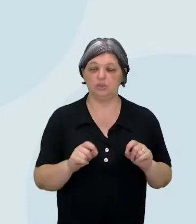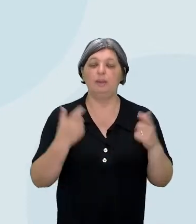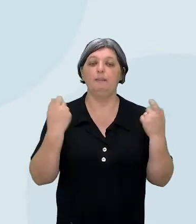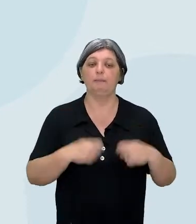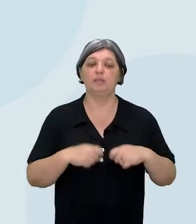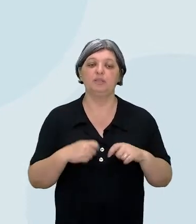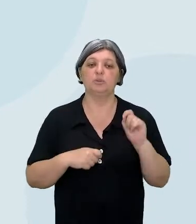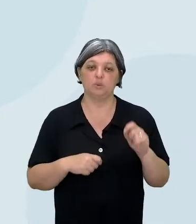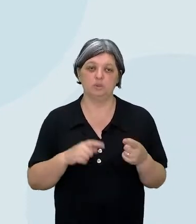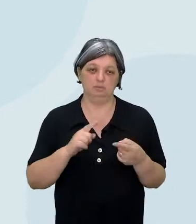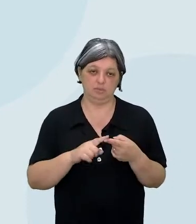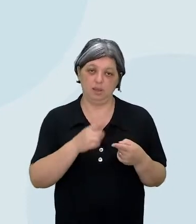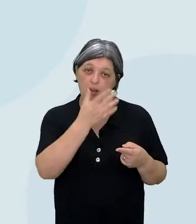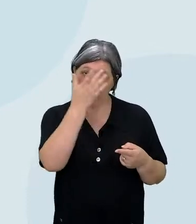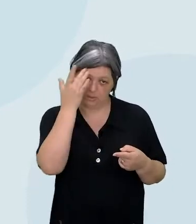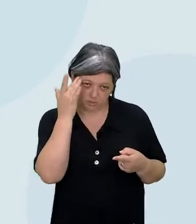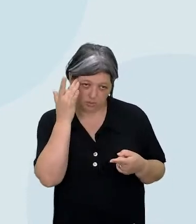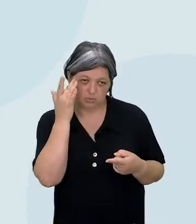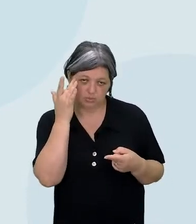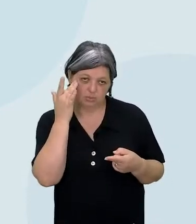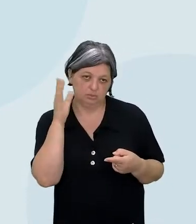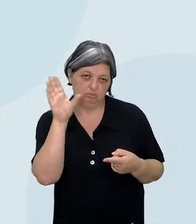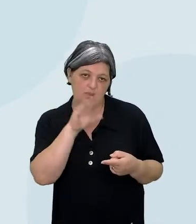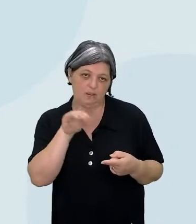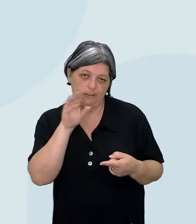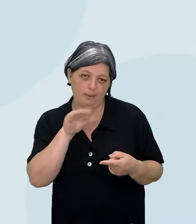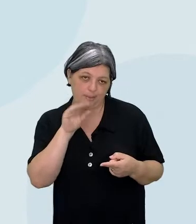primeiro de um emissor. É alguém que está falando.